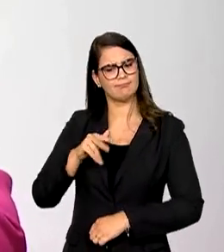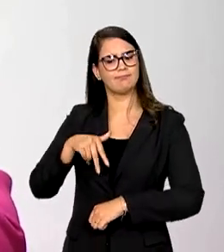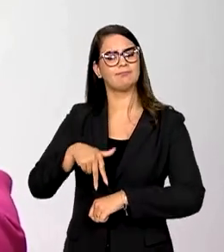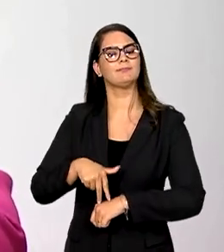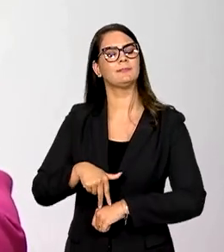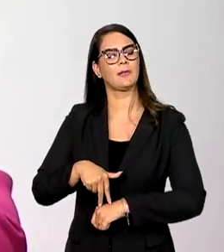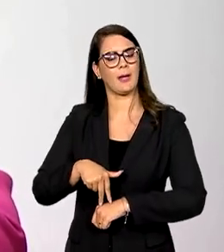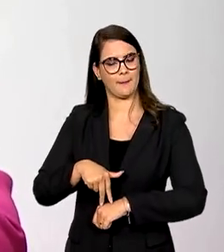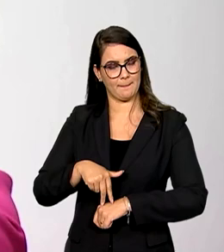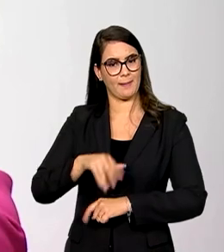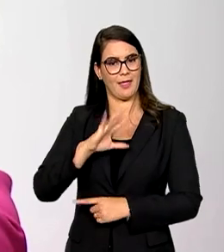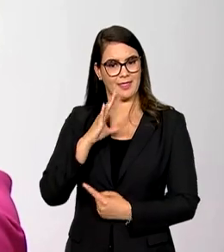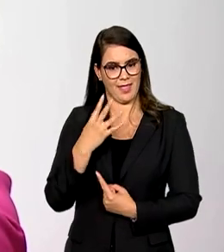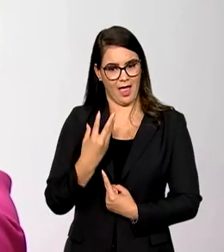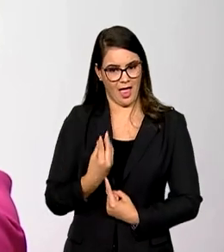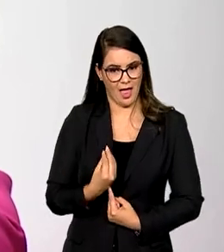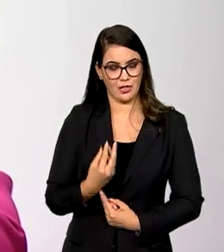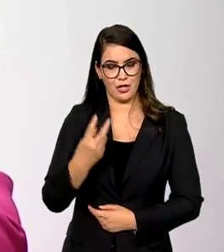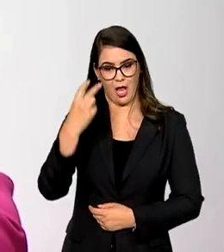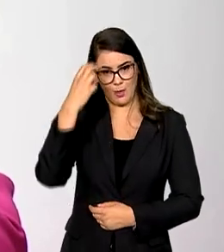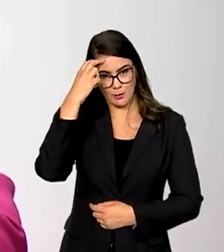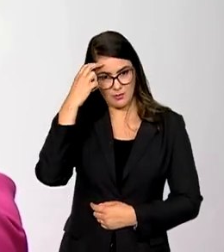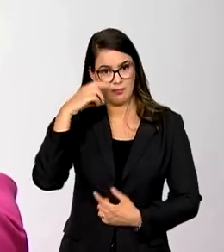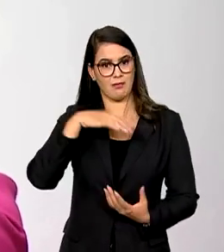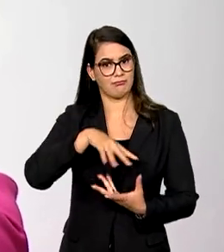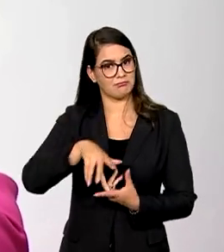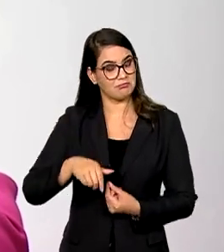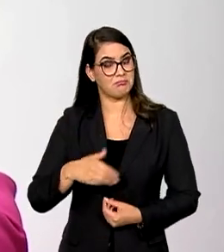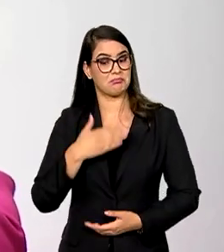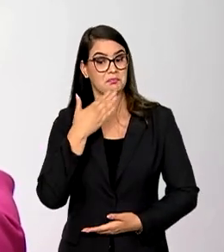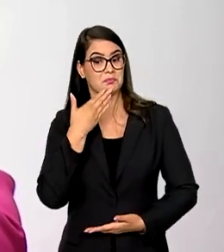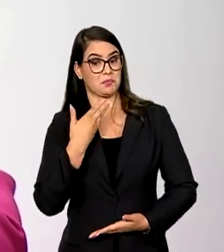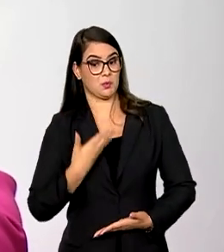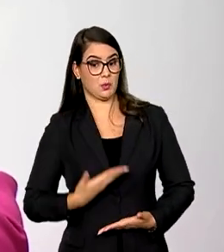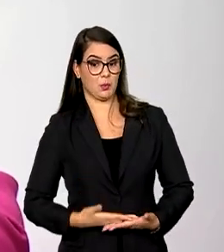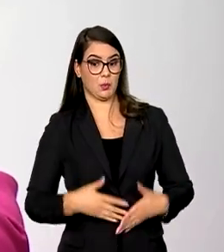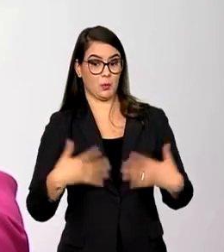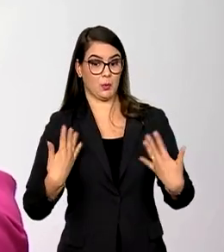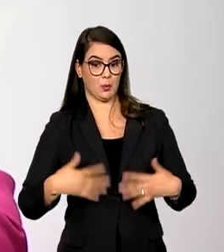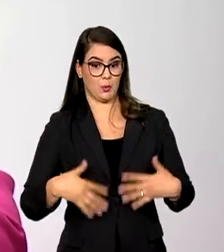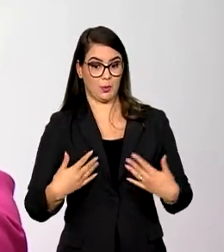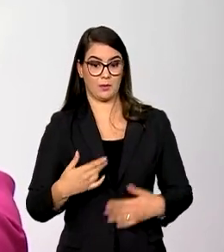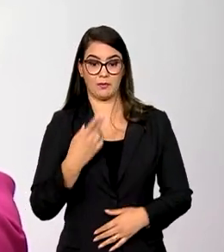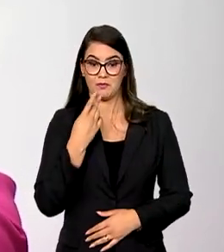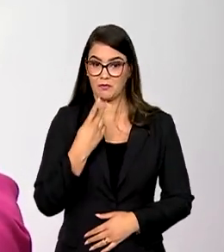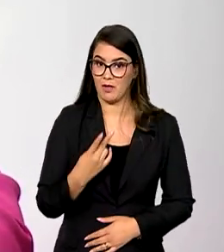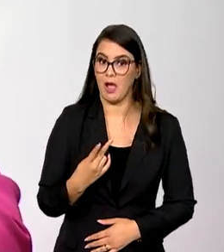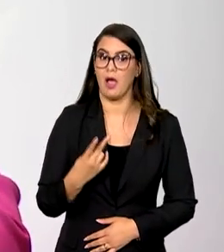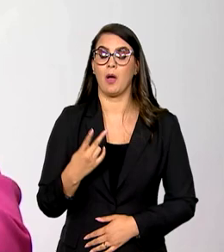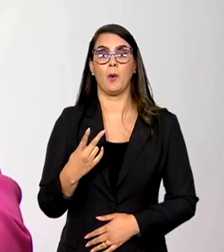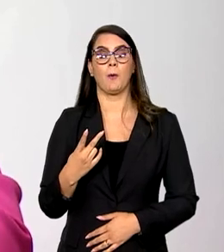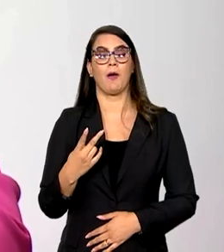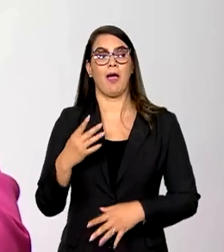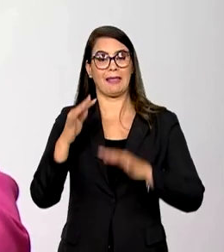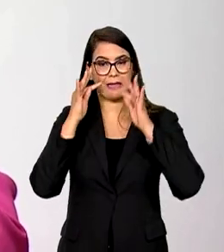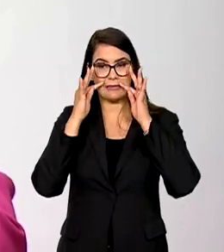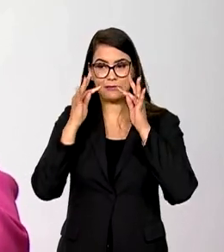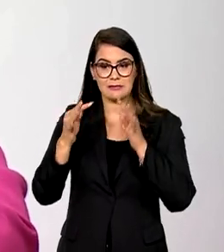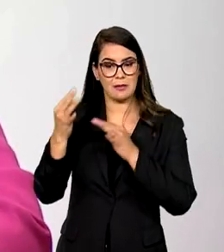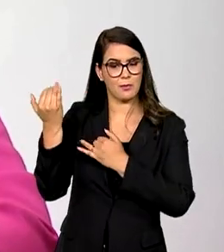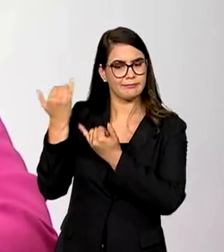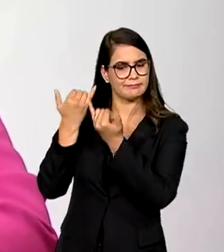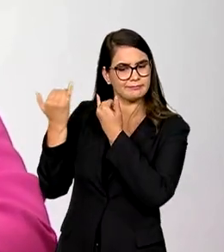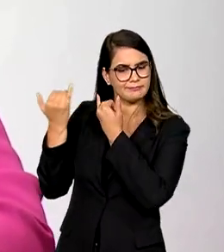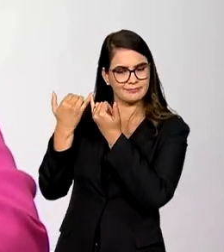campo da arte, do acontecimento internacional, é realmente impressionante. A gente pode falar isso, assim, muito pelo testemunho das